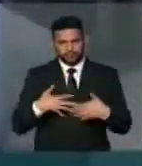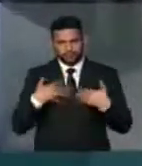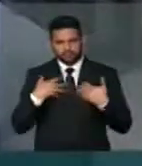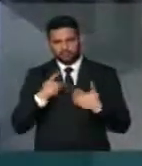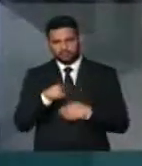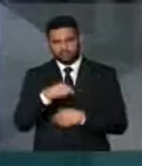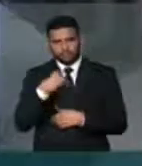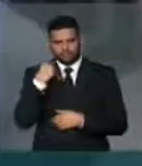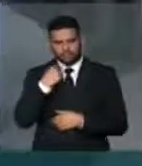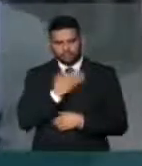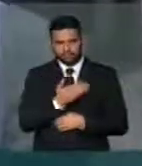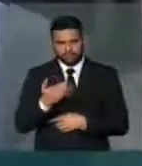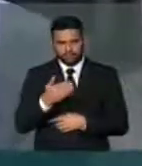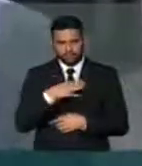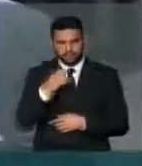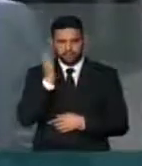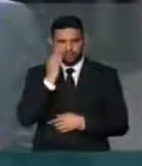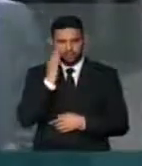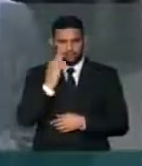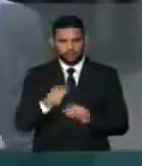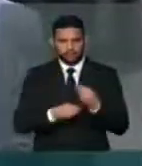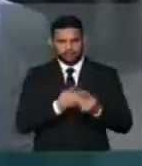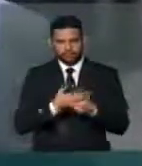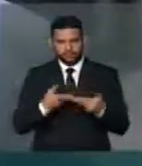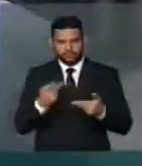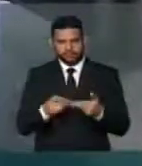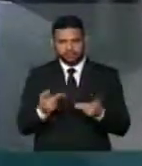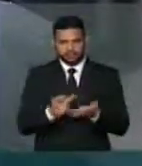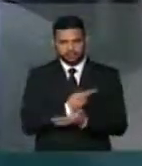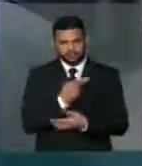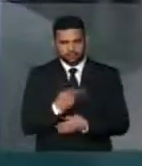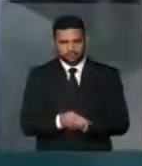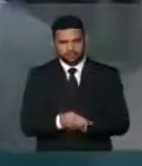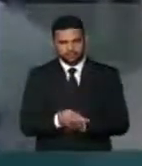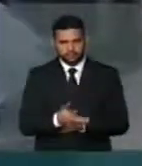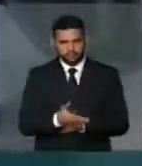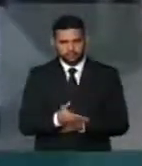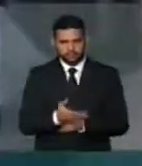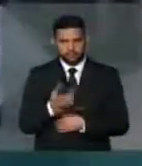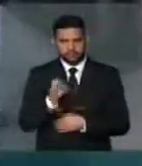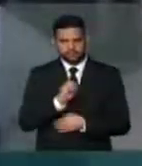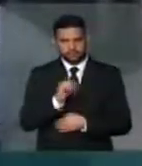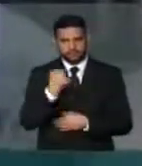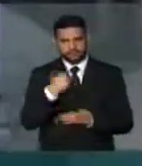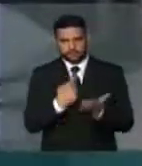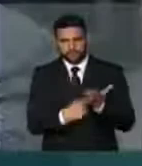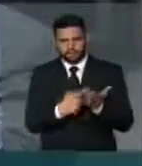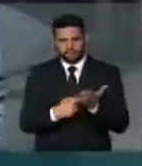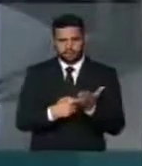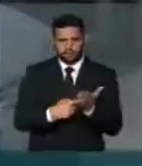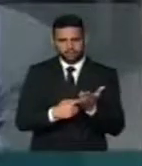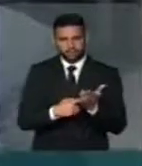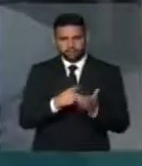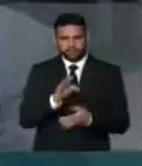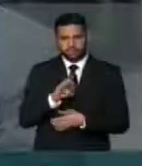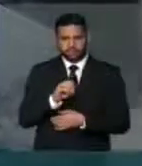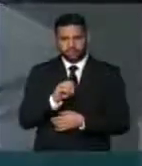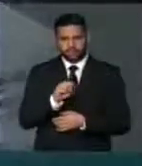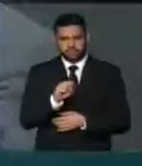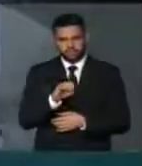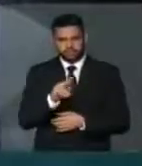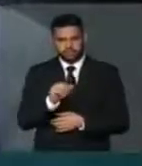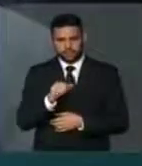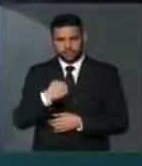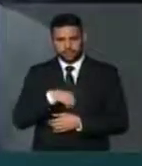-parlamentar. E sabe como é que as coisas aqui funcionam. Se não existe acordo entre o titular e o suplente,